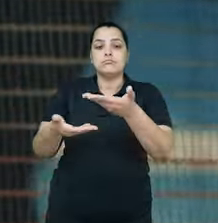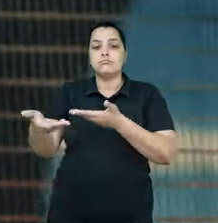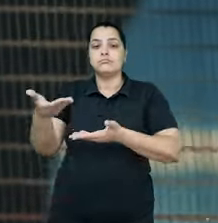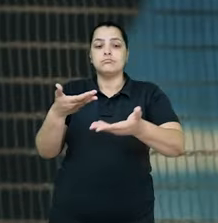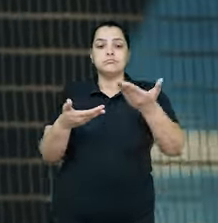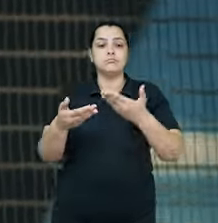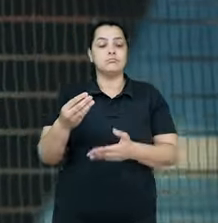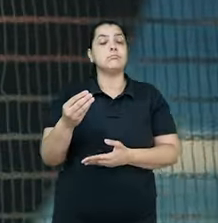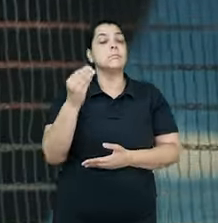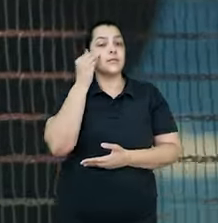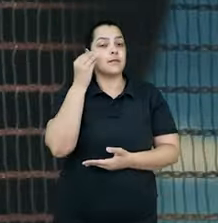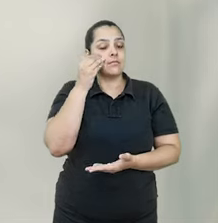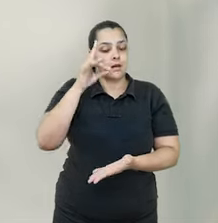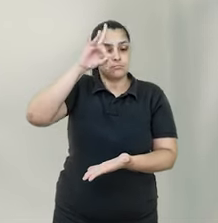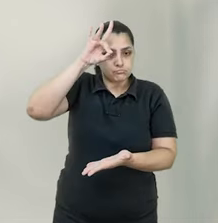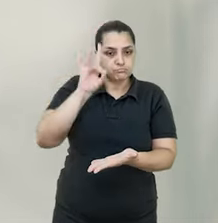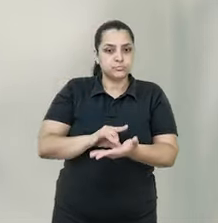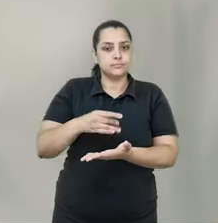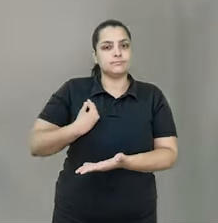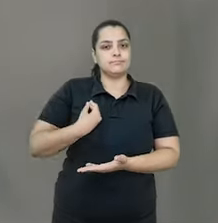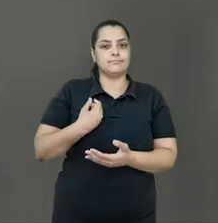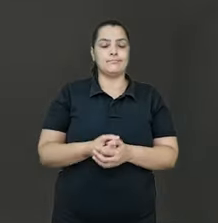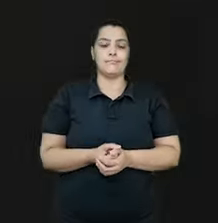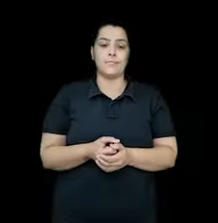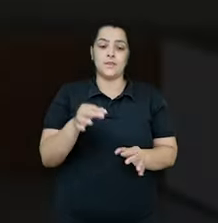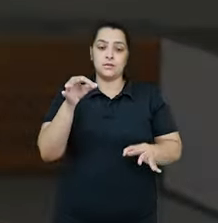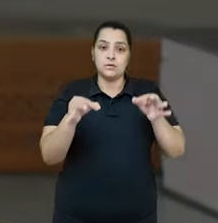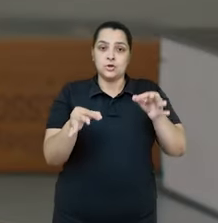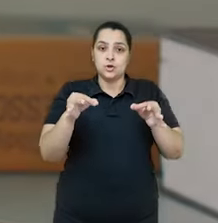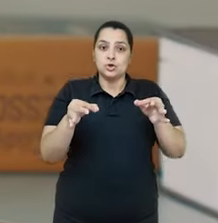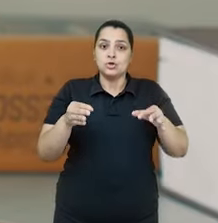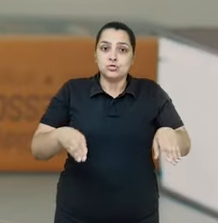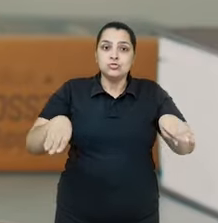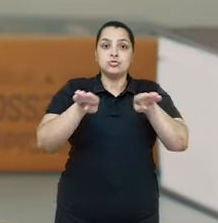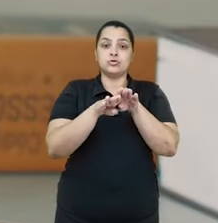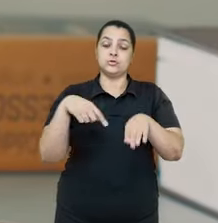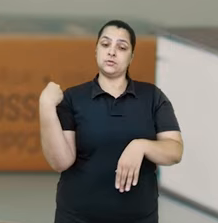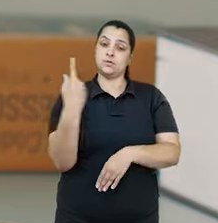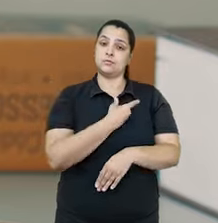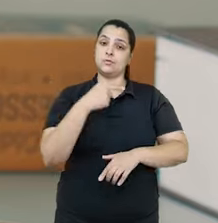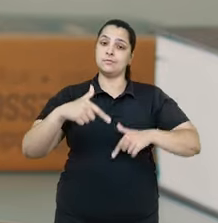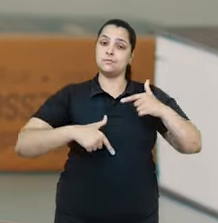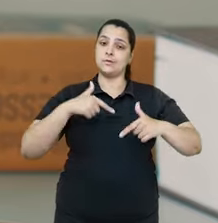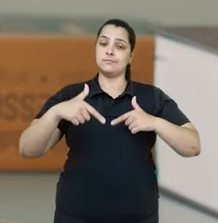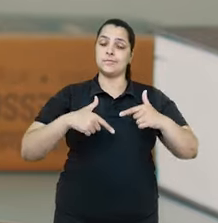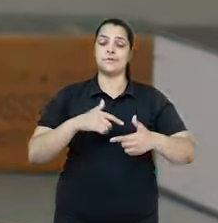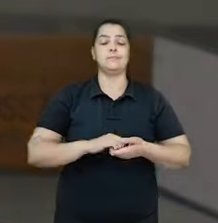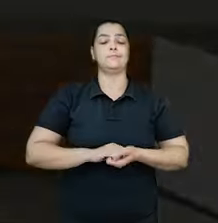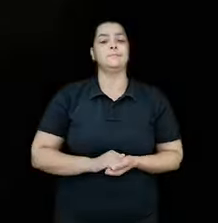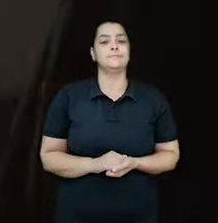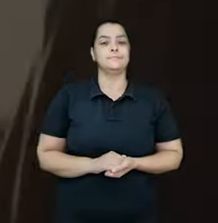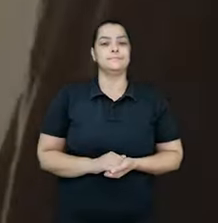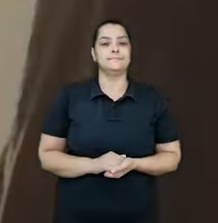contribuição para que ela seja uma realidade. Justiça, nosso trabalho.